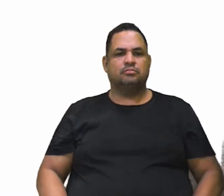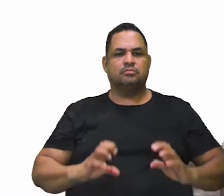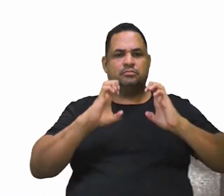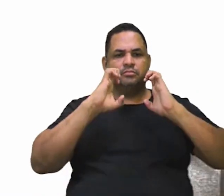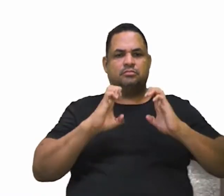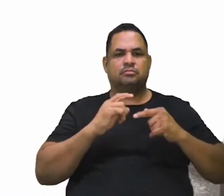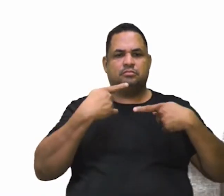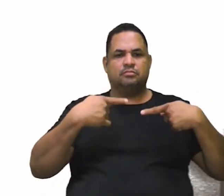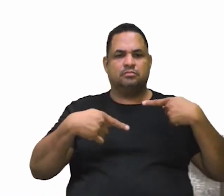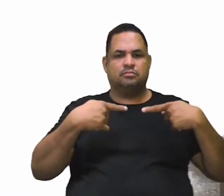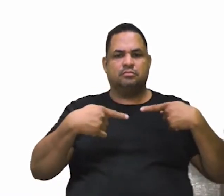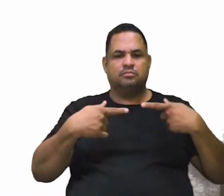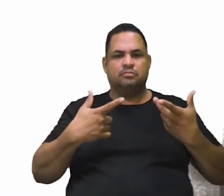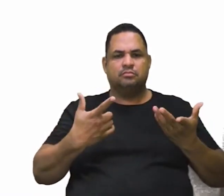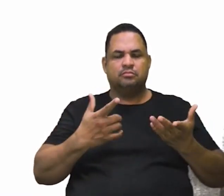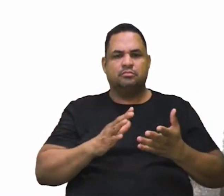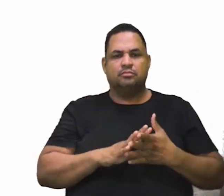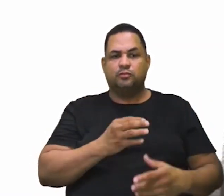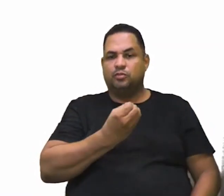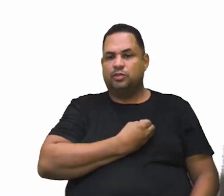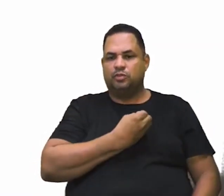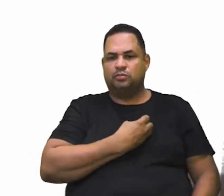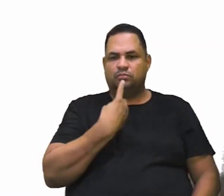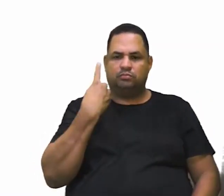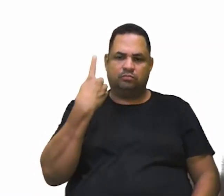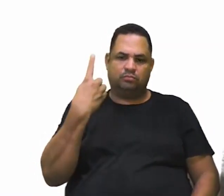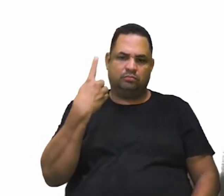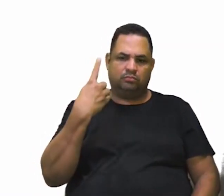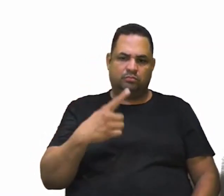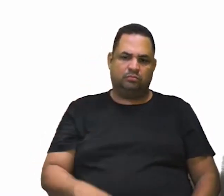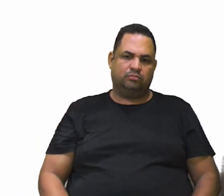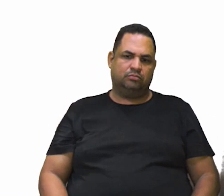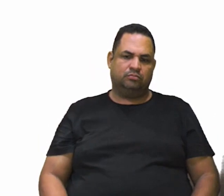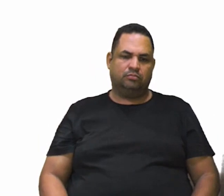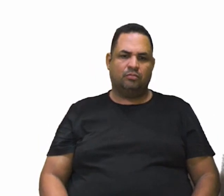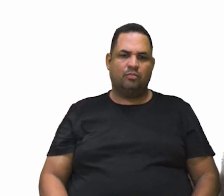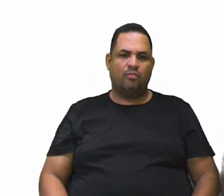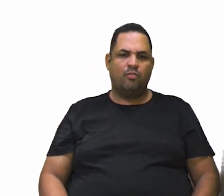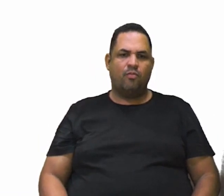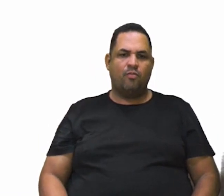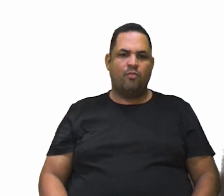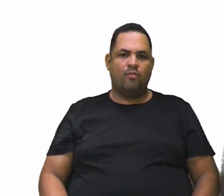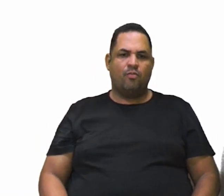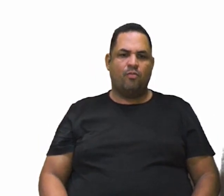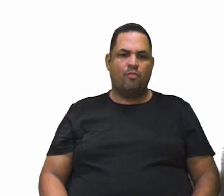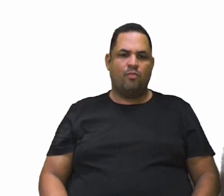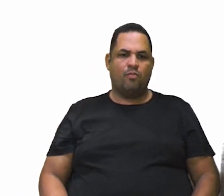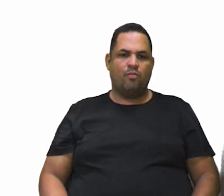Ética e política. Questão 1. Deixa eu acionar aqui.